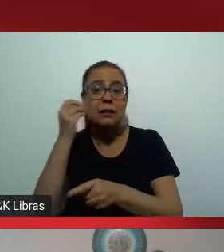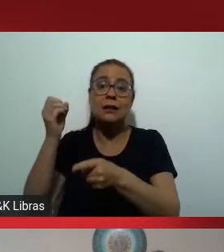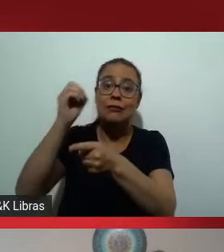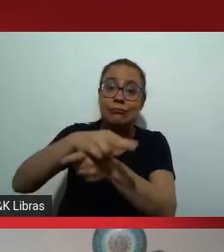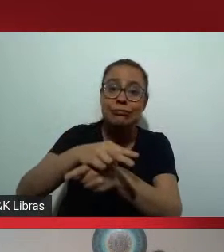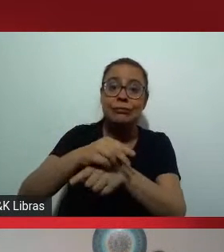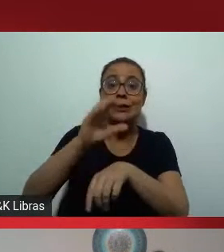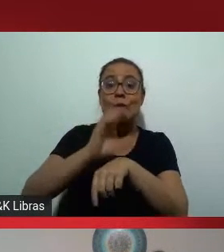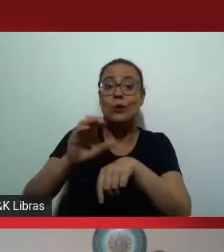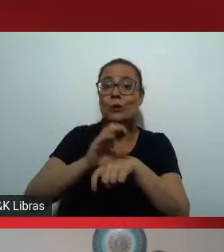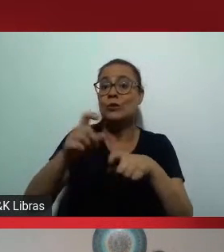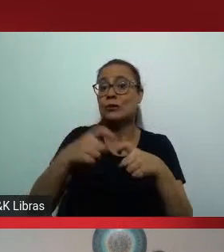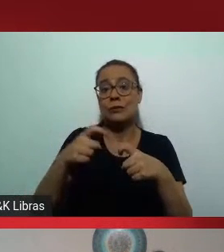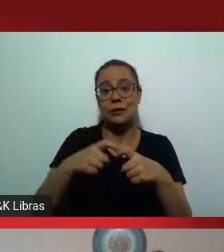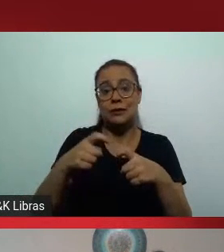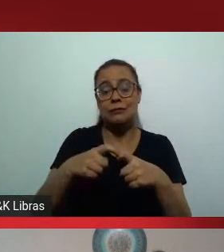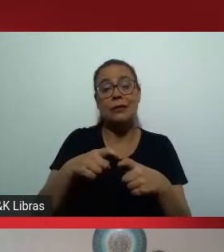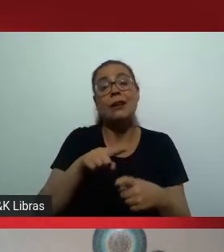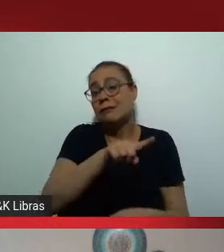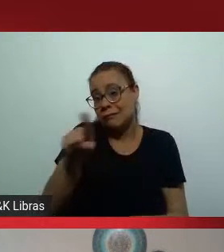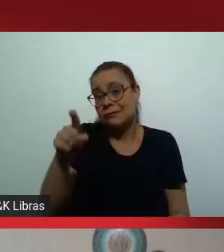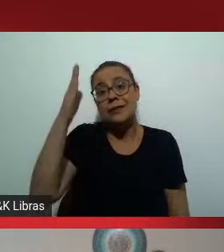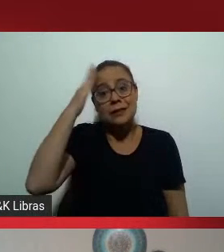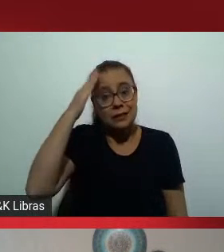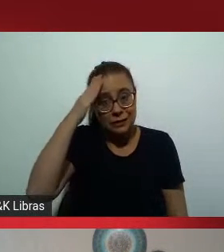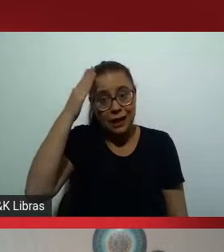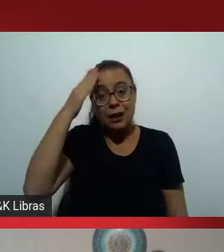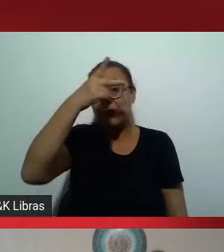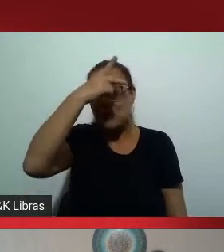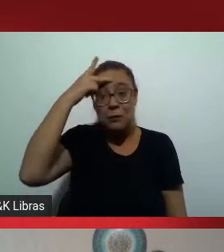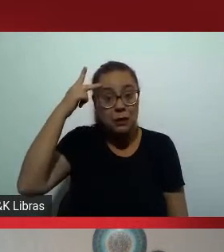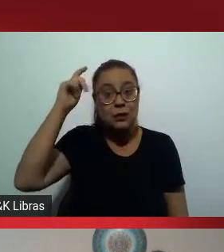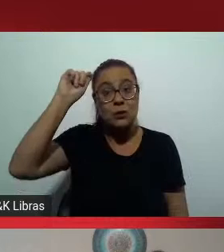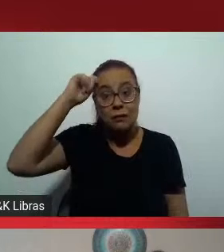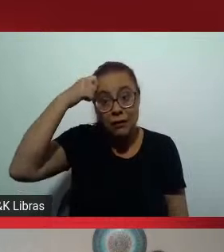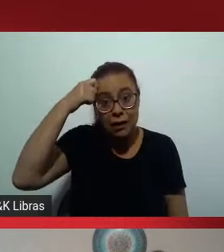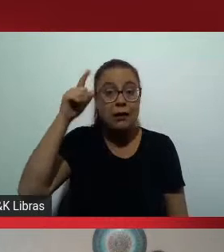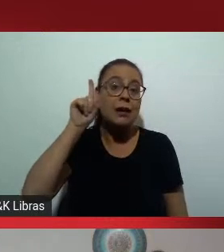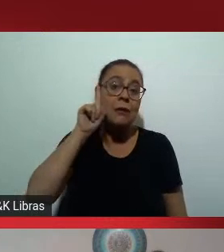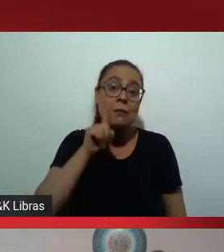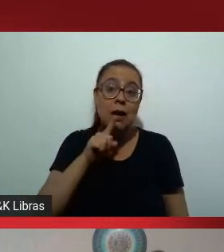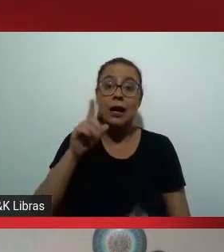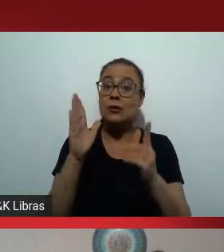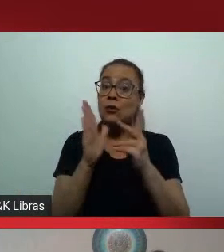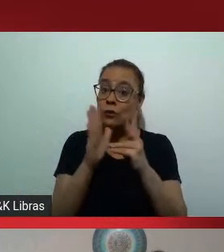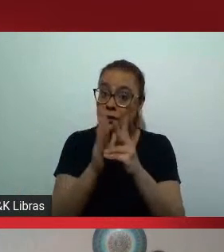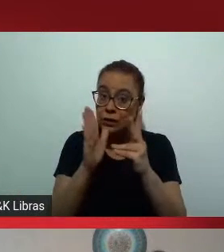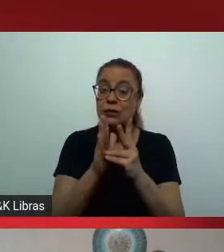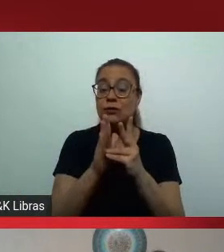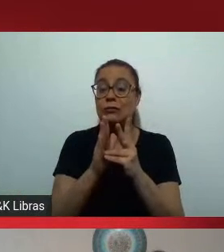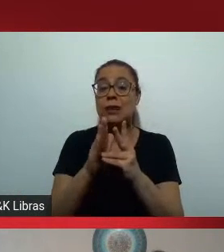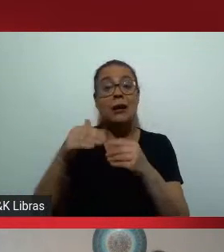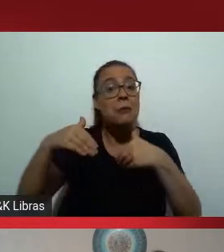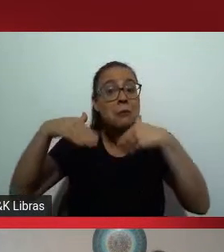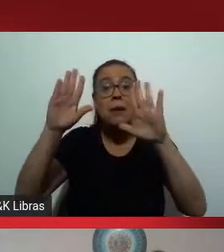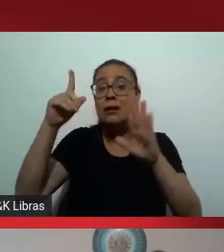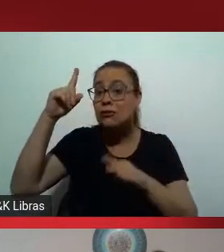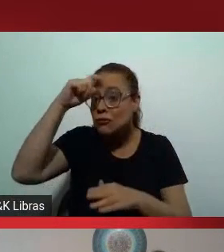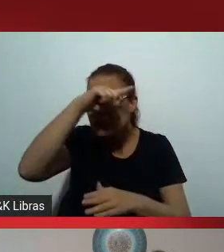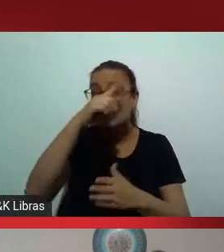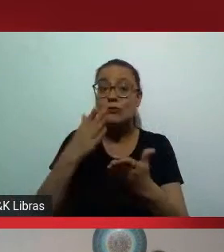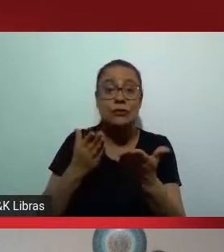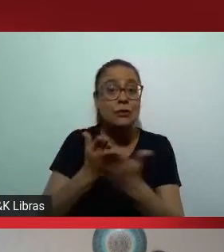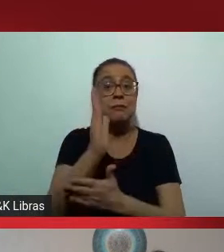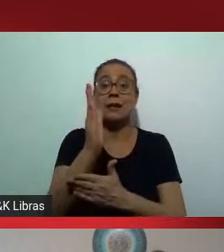e não é novidade para ninguém que as populações negras pretos pardos índios estão nessa base da pirâmide social e não conseguem